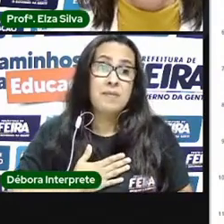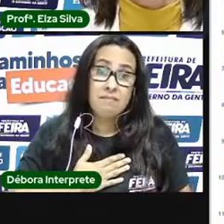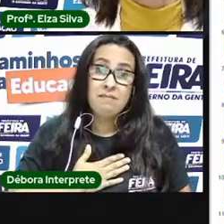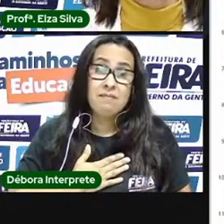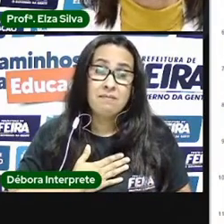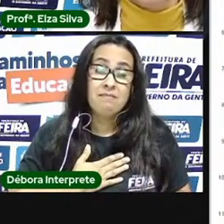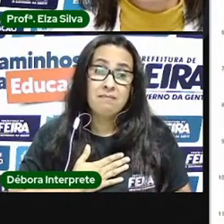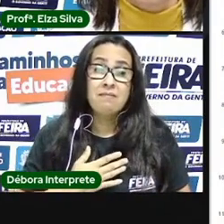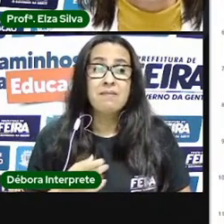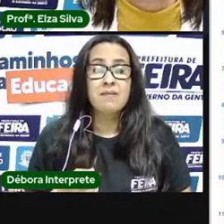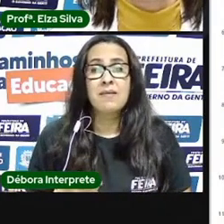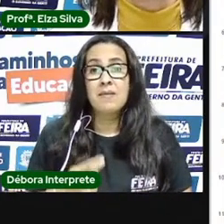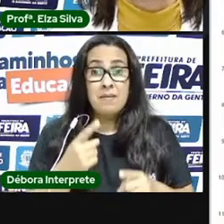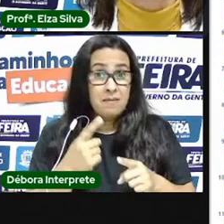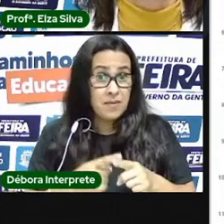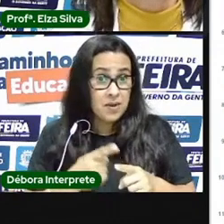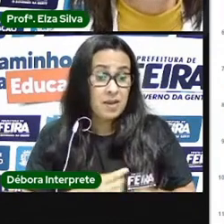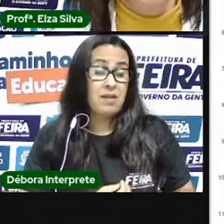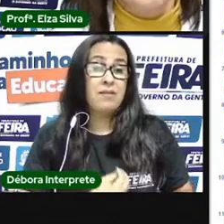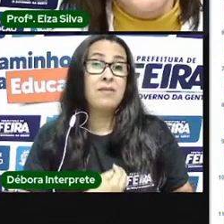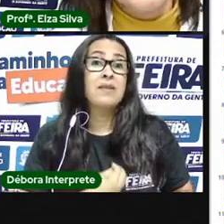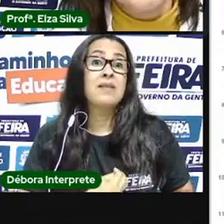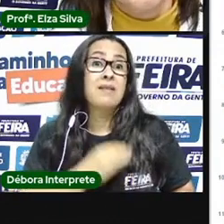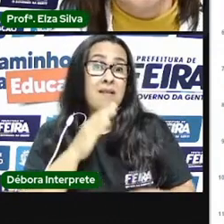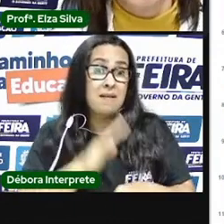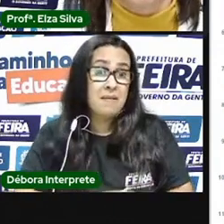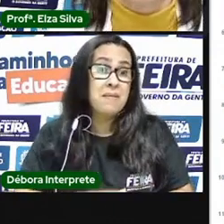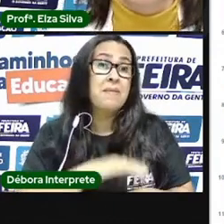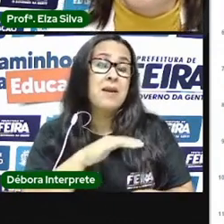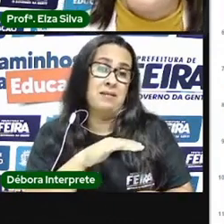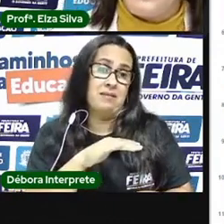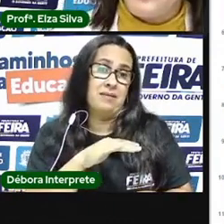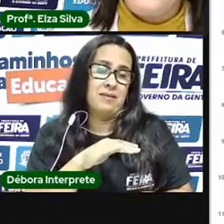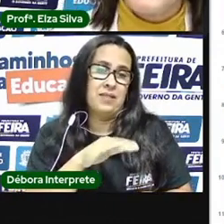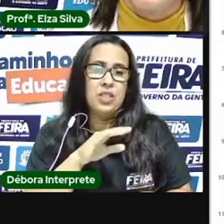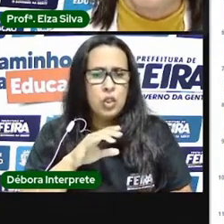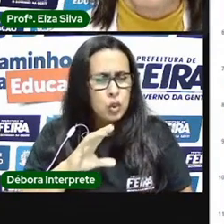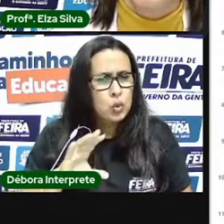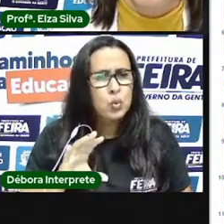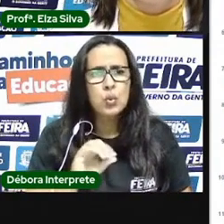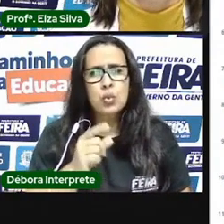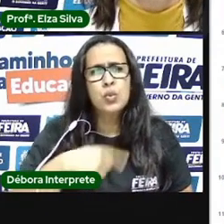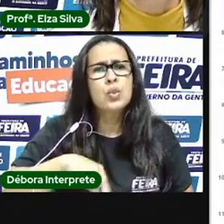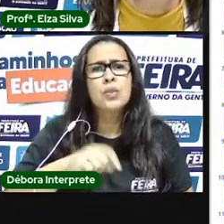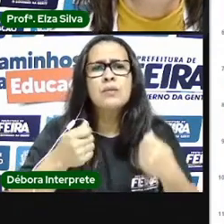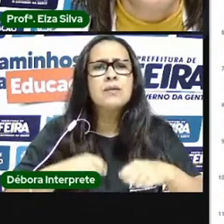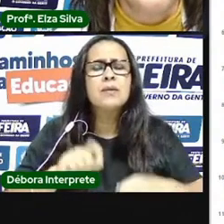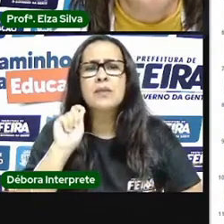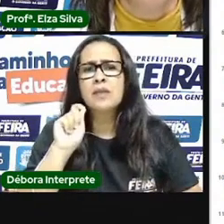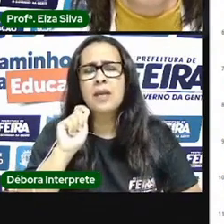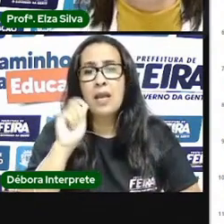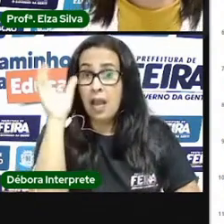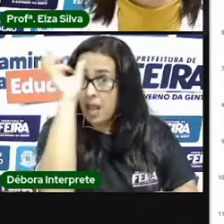que a vida é mais que pensamos e tudo o que precisamos é aprender com os danos. Que o mundo